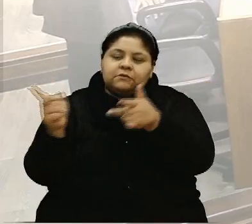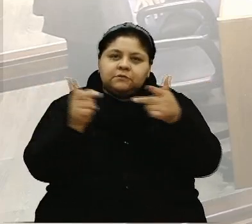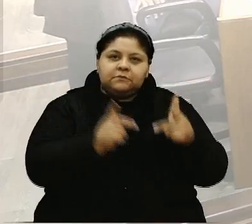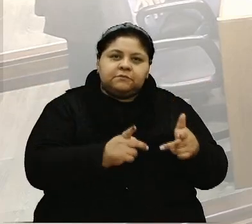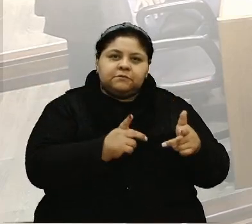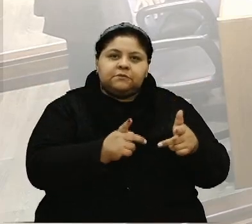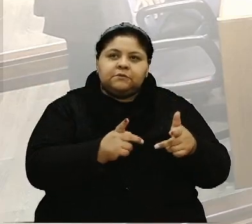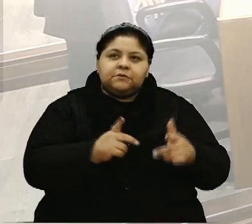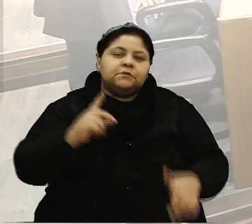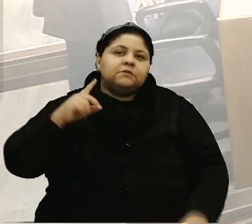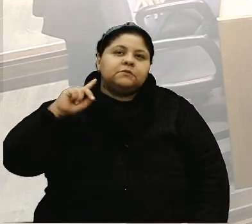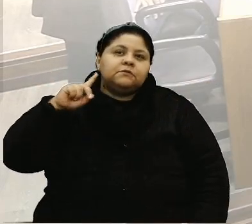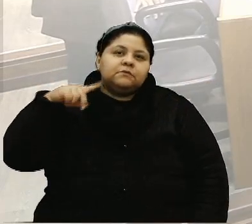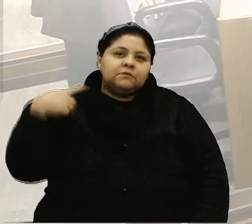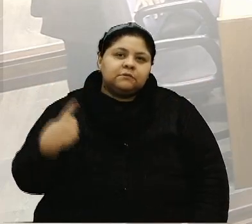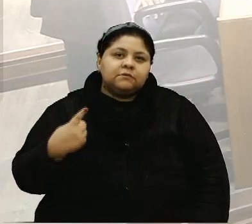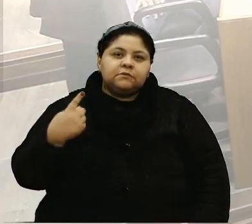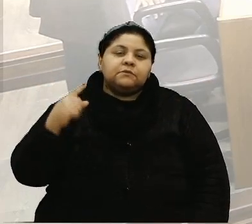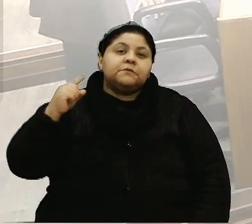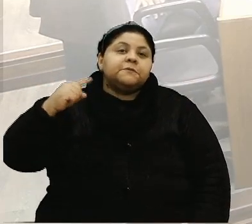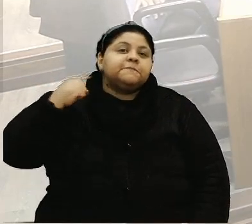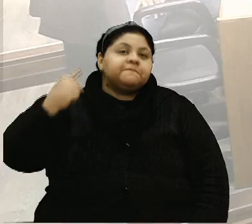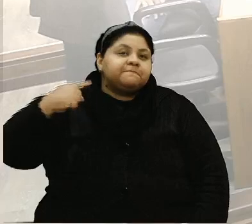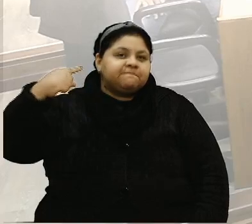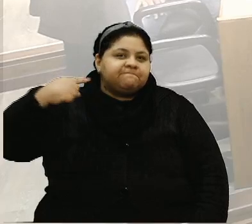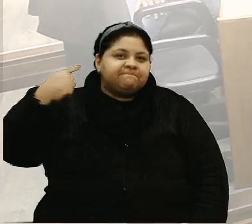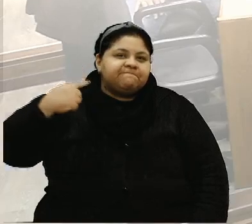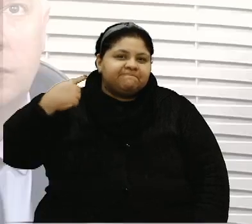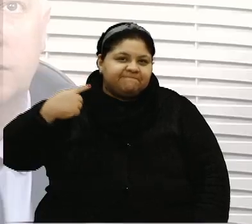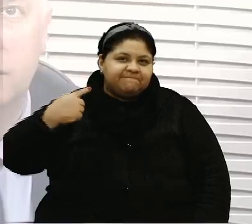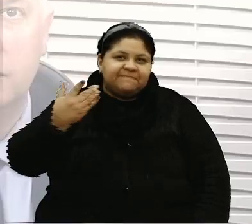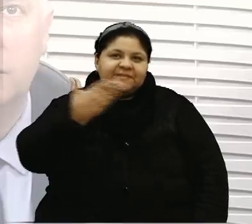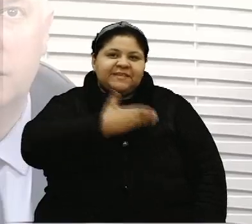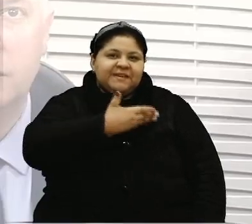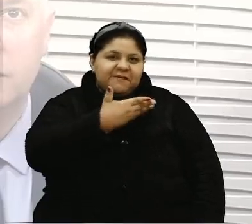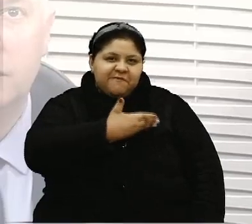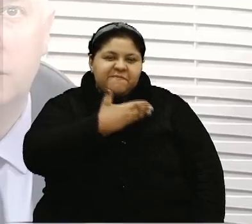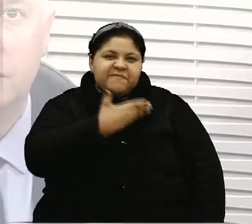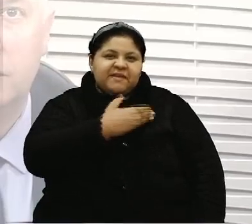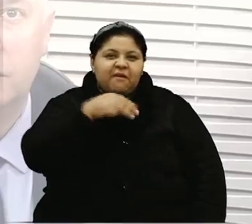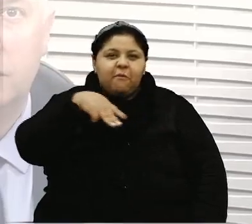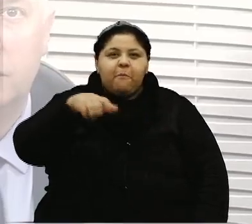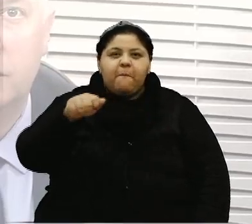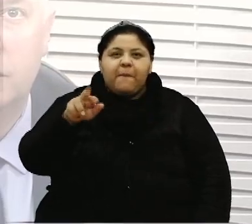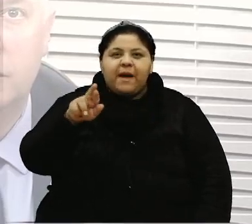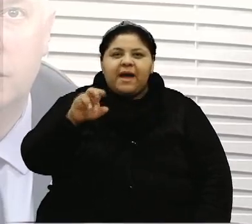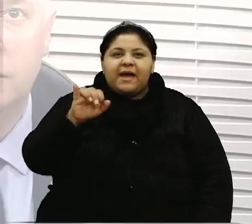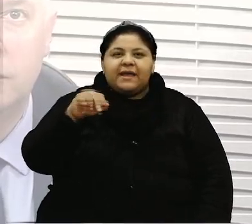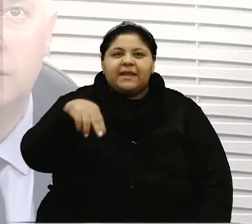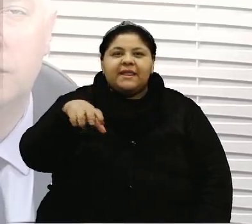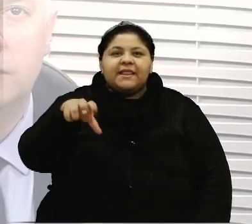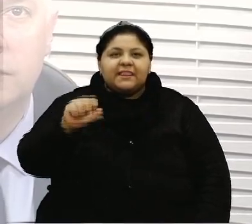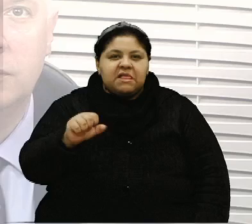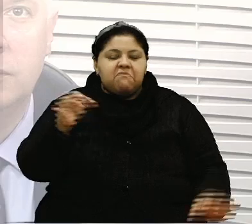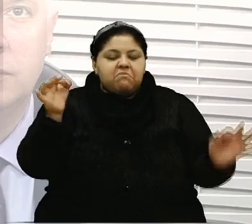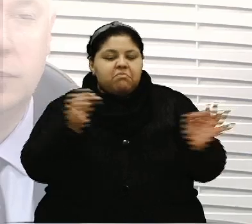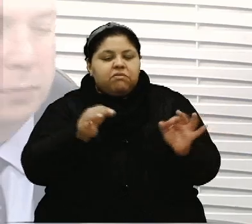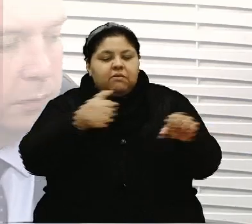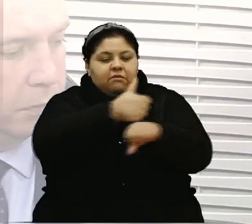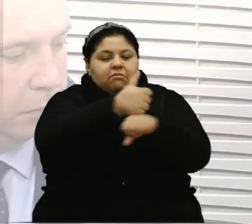advogada Mari Mendes, uma grande amiga, conhecida, excelente profissional aí no nosso município de Caxias do Sul.